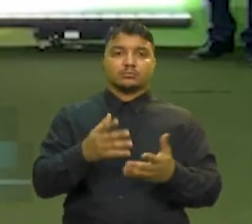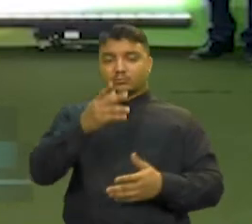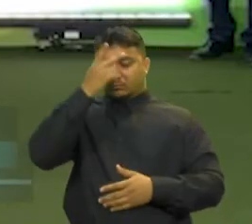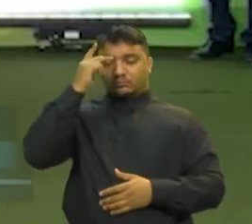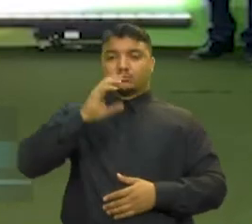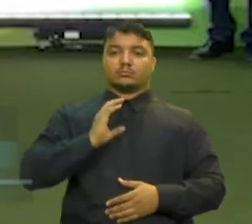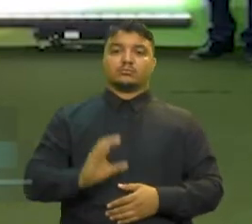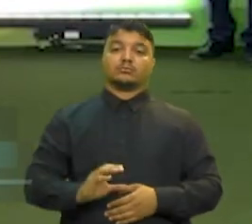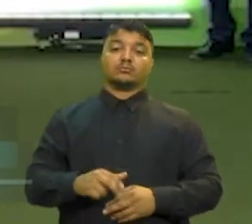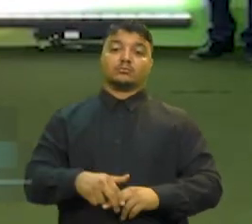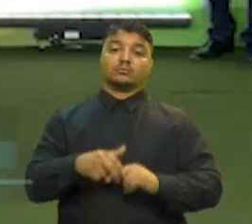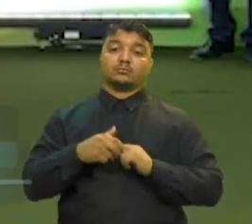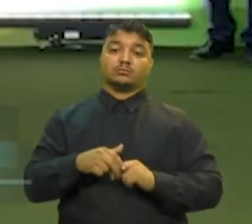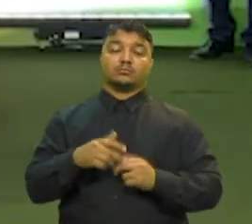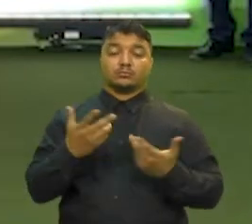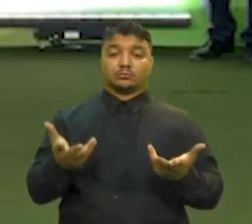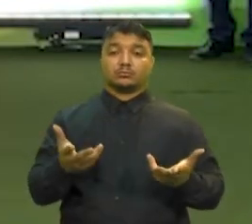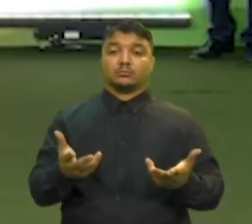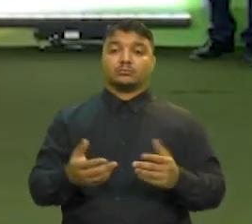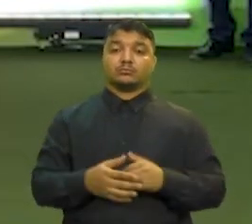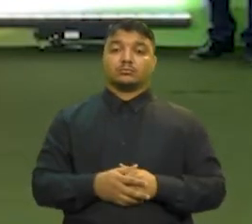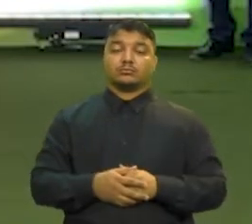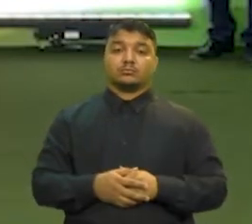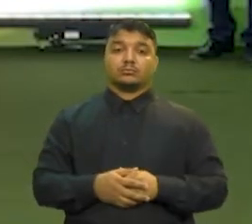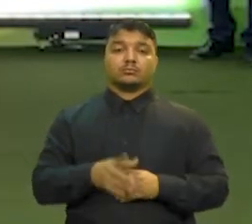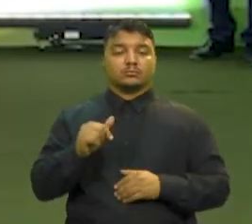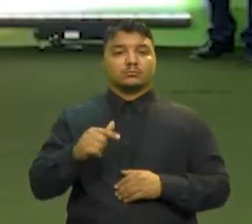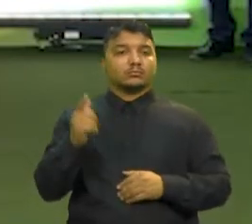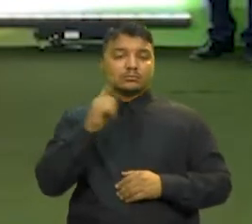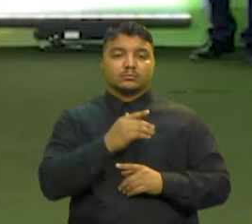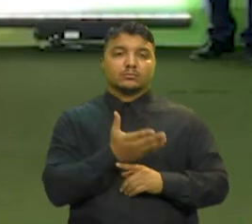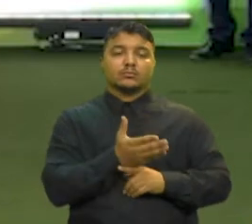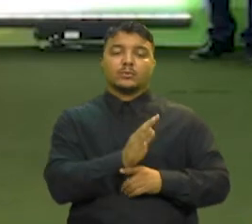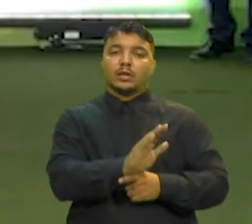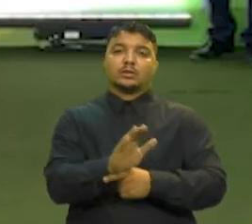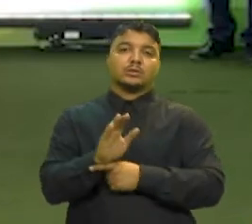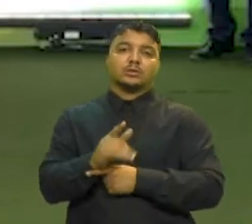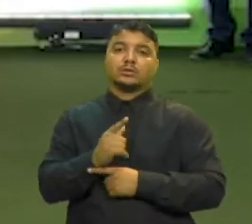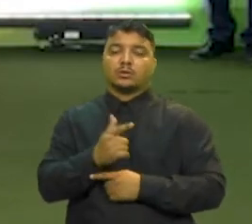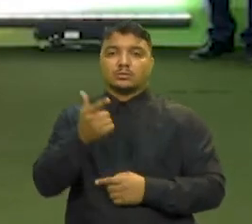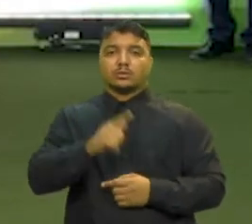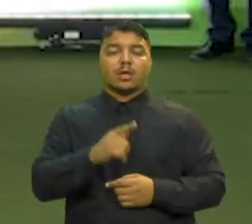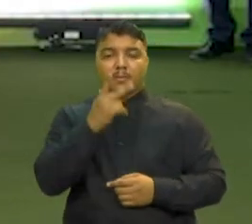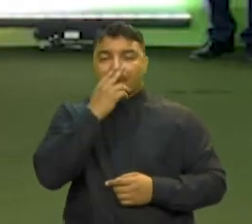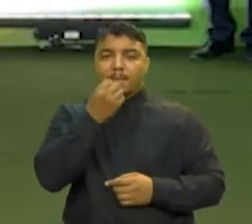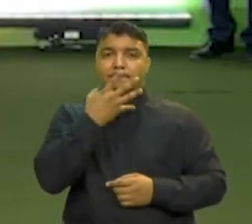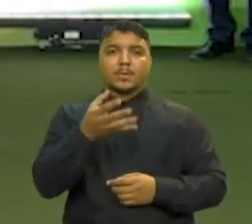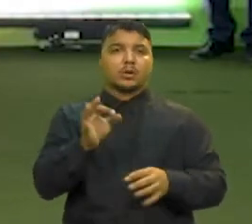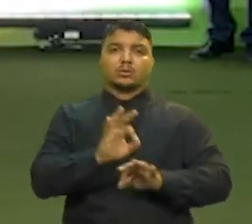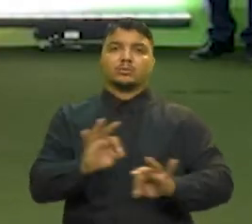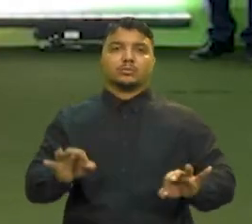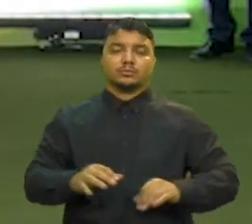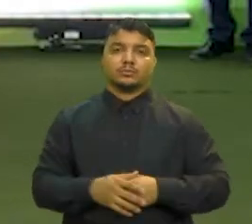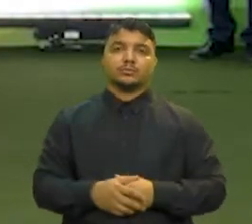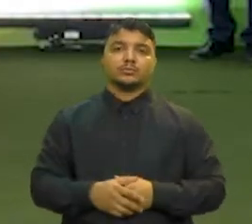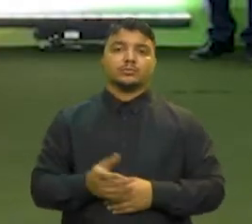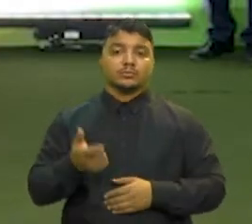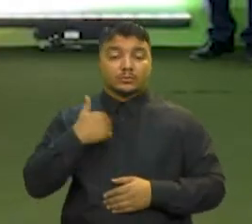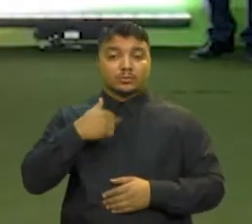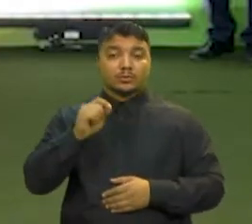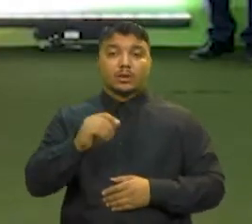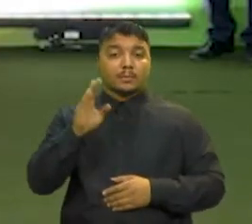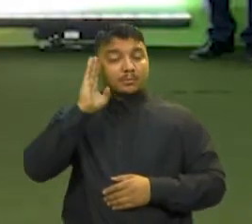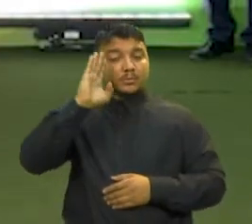Então esse programa, ele é Ele atende de uma forma muito, muito, muito benéfica E tem que ressaltar o seguinte É um dos maiores